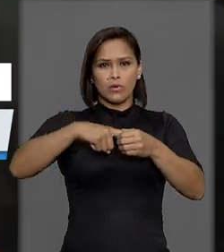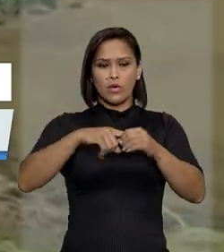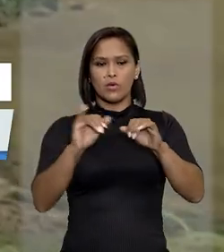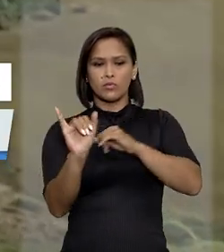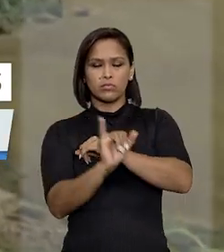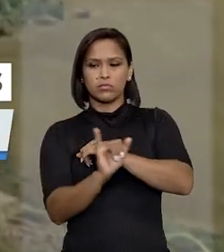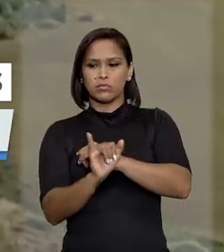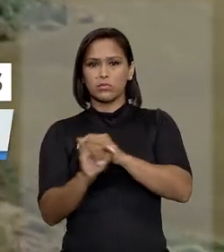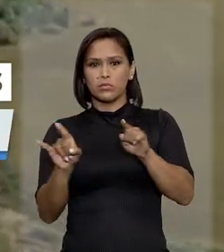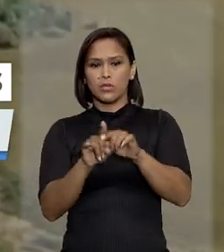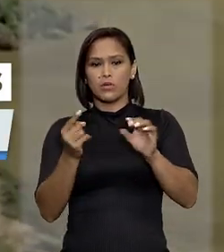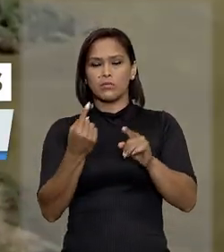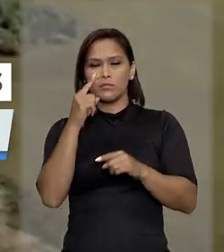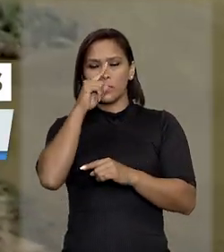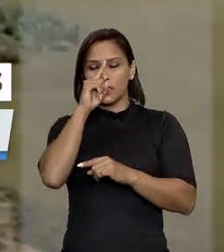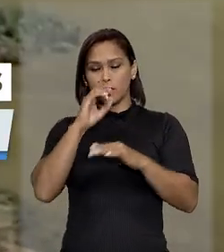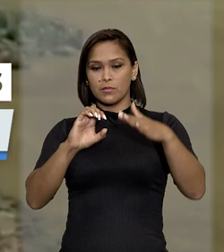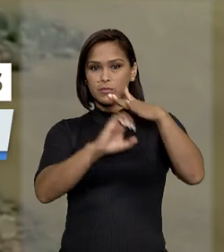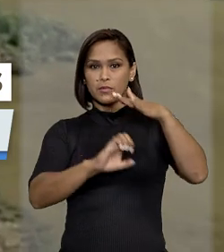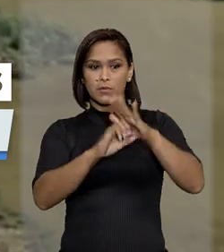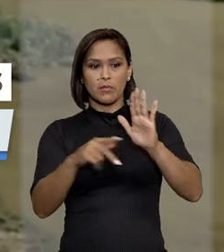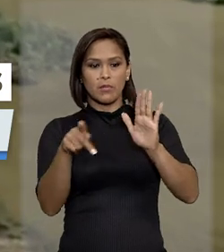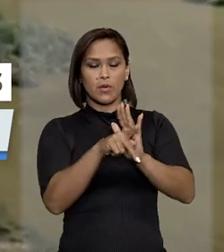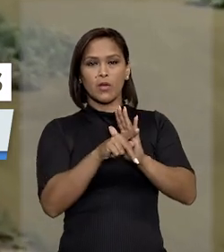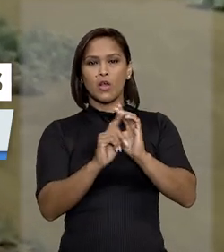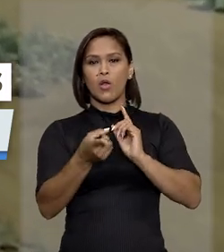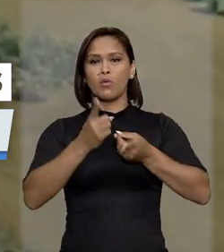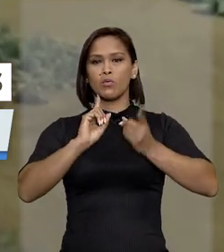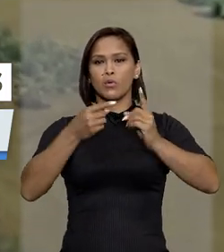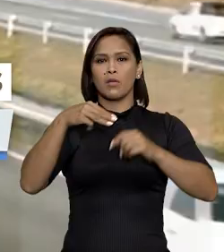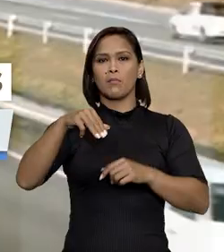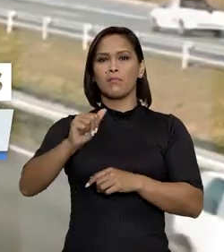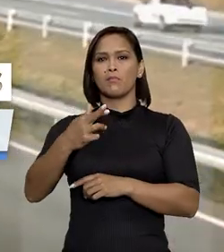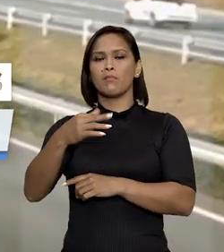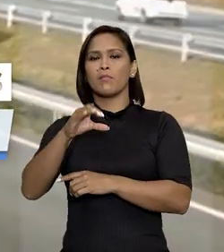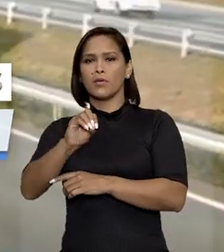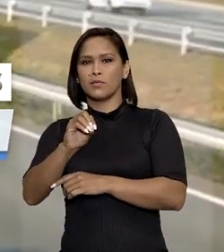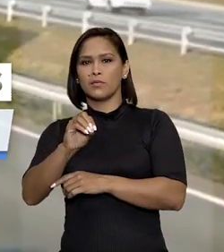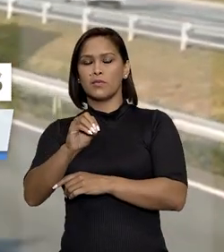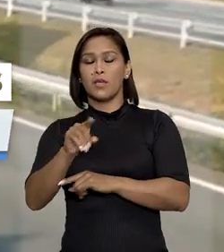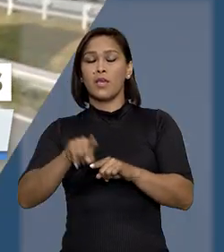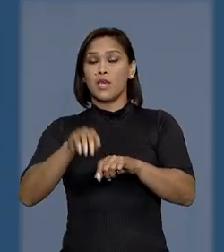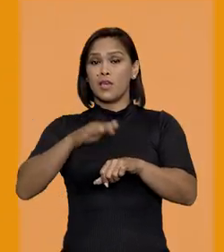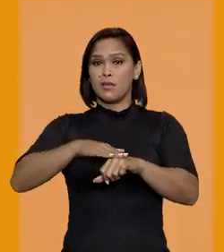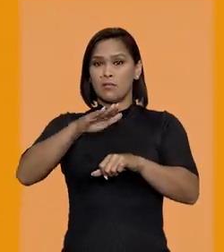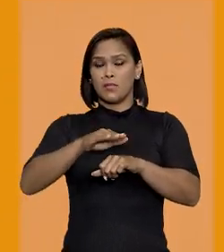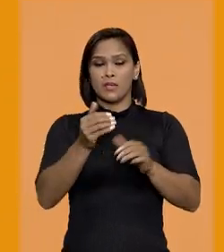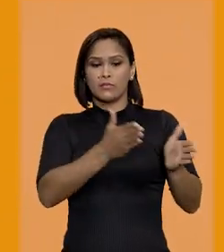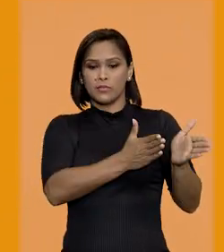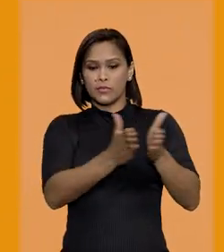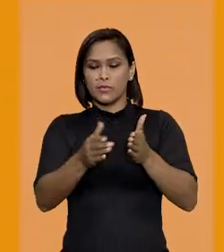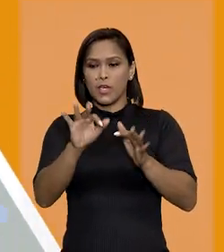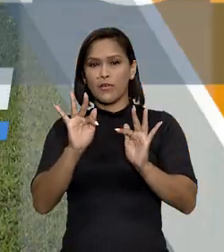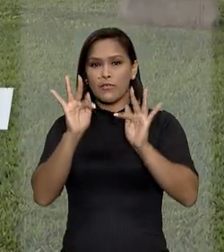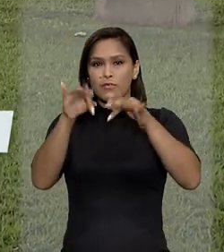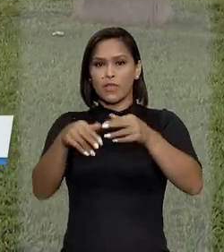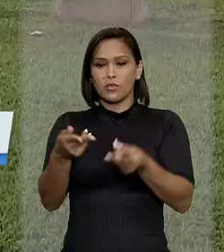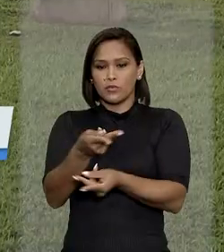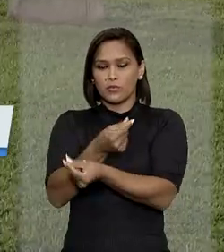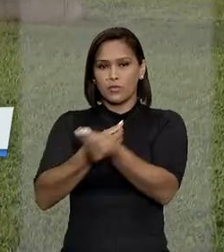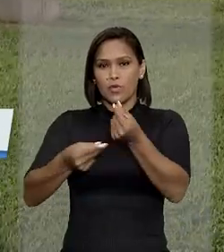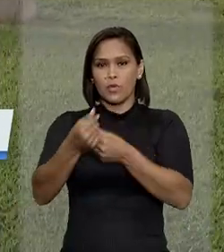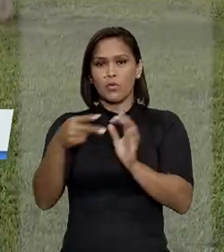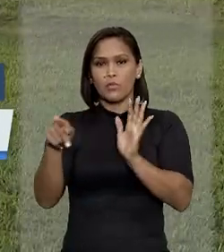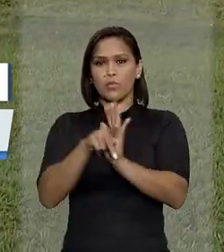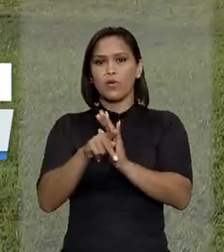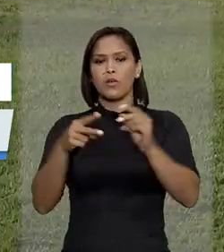recuperação para afastar risco à concessionária do rodoanel Mário Covas. E mais, desvio de finalidade